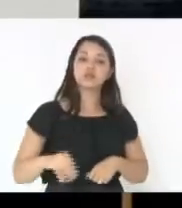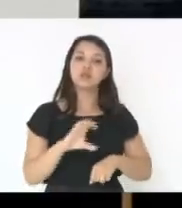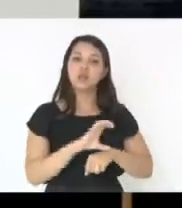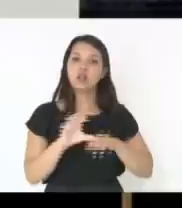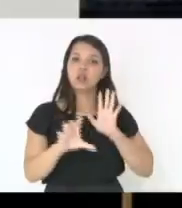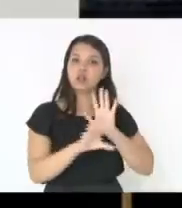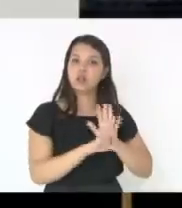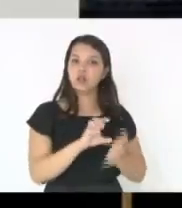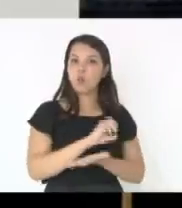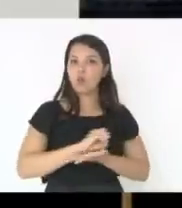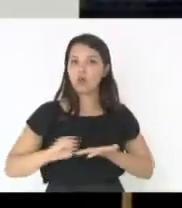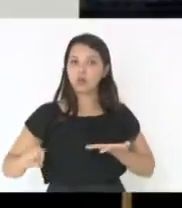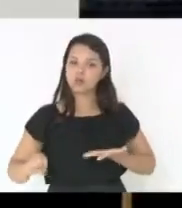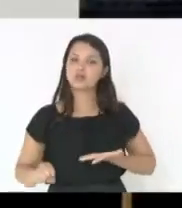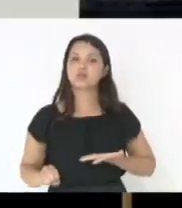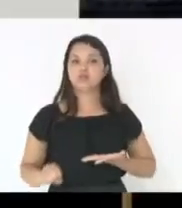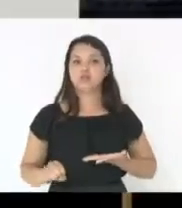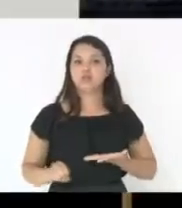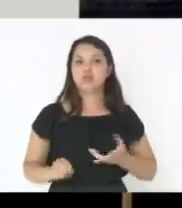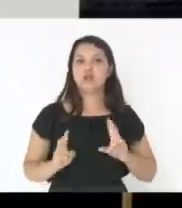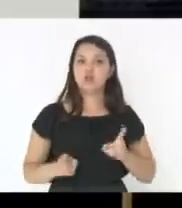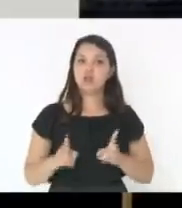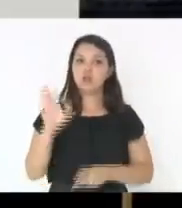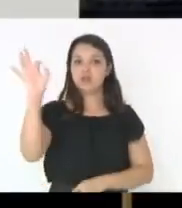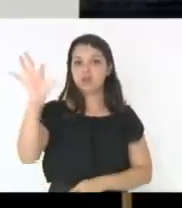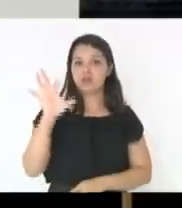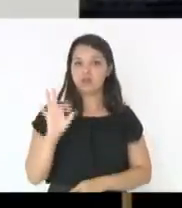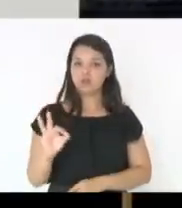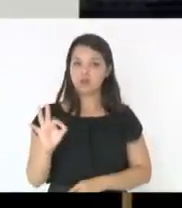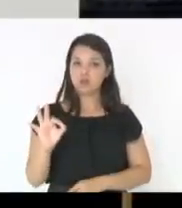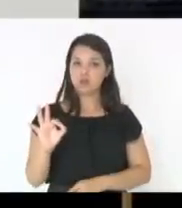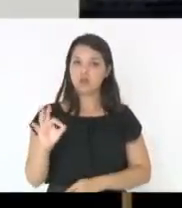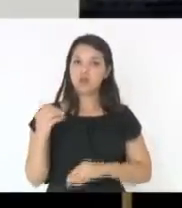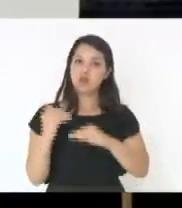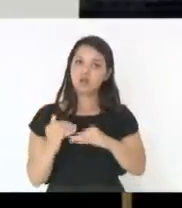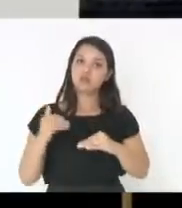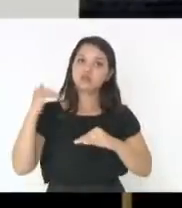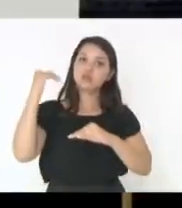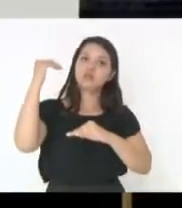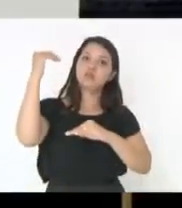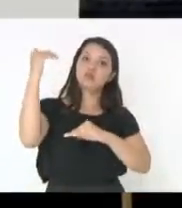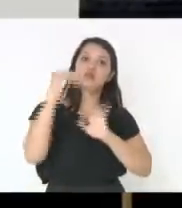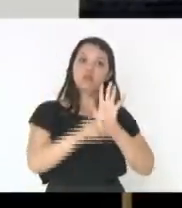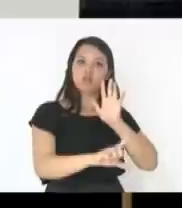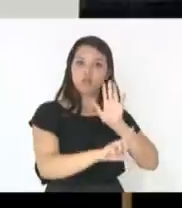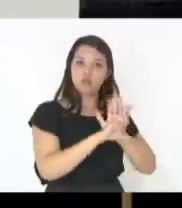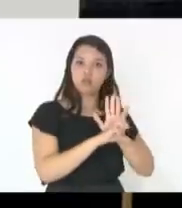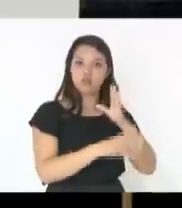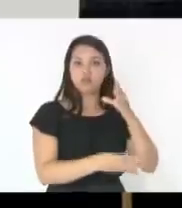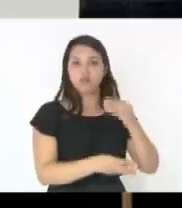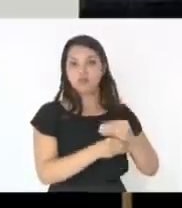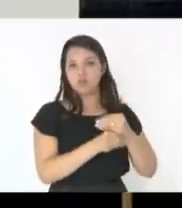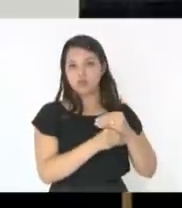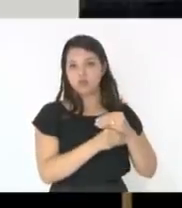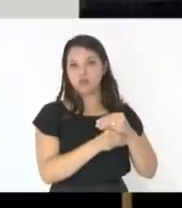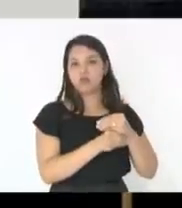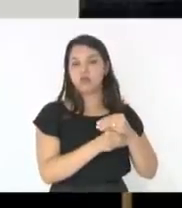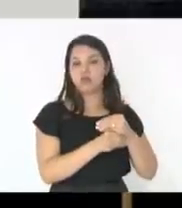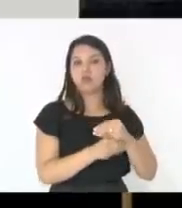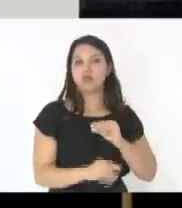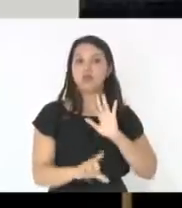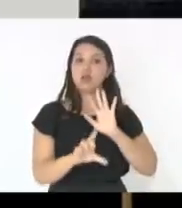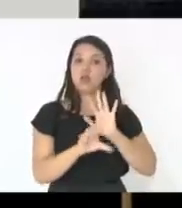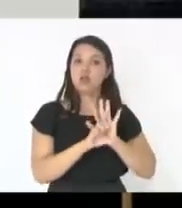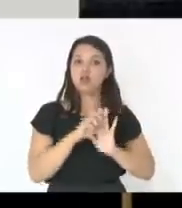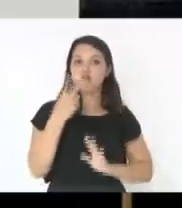sempre que os percentuais nela estabelecidos foram superiores aos fixados nessa lei complementar, que é a lei que fixa em 12%.